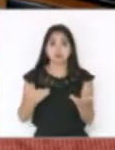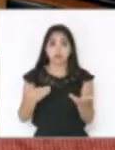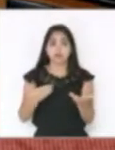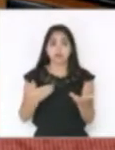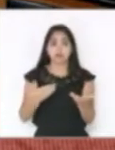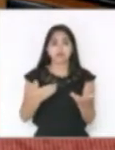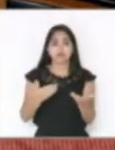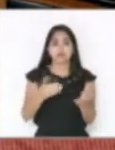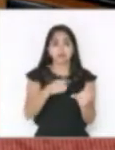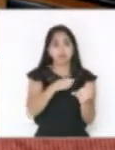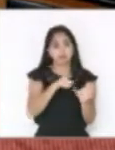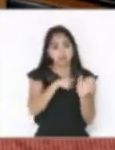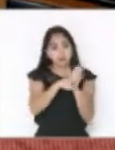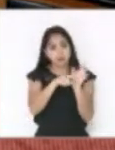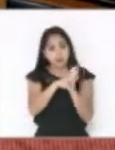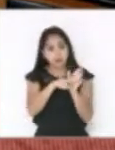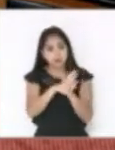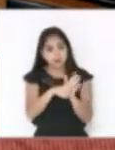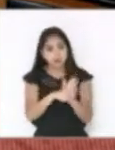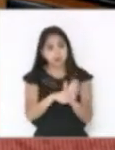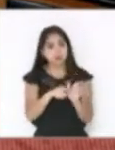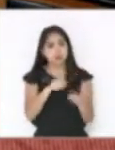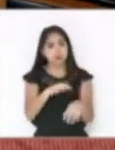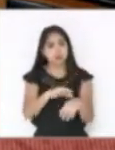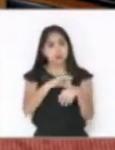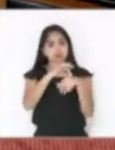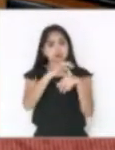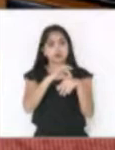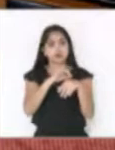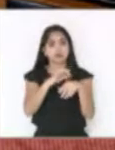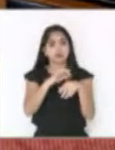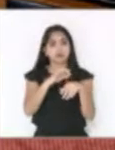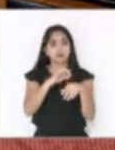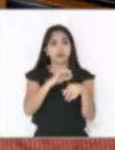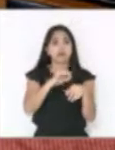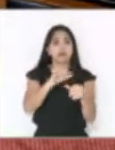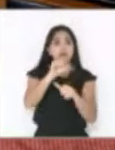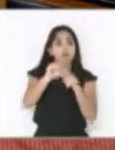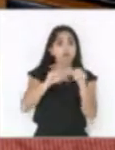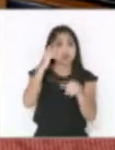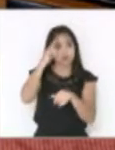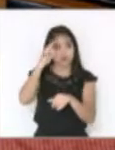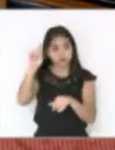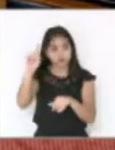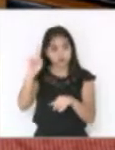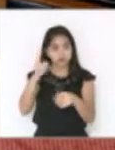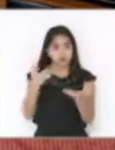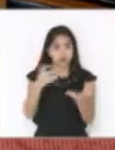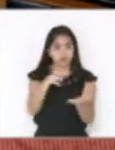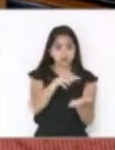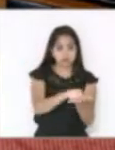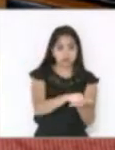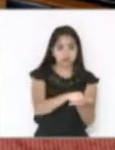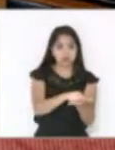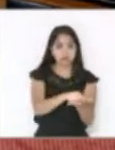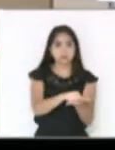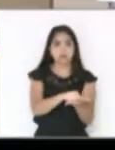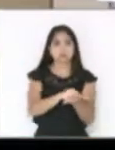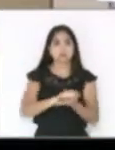uma consulta aos líderes para transferir essa pauta para o dia da manhã. Então, eu só queria deixar esse registro. Obrigado.